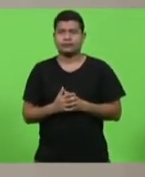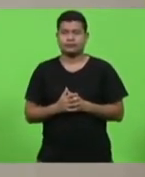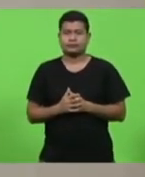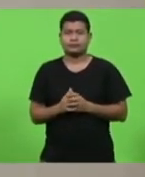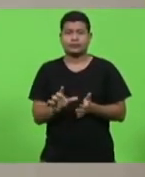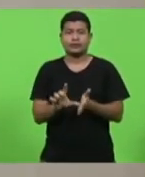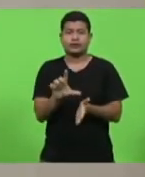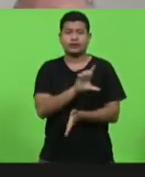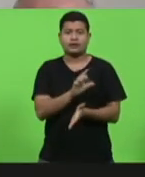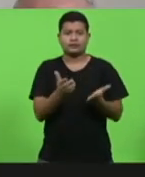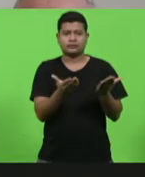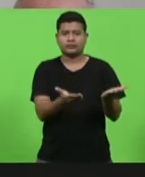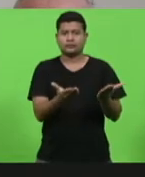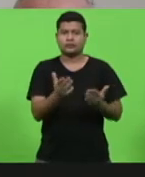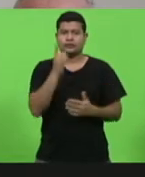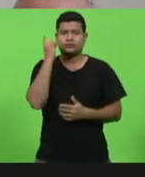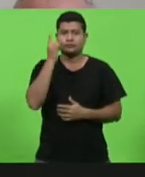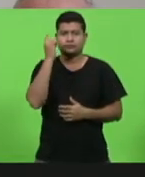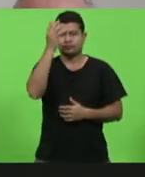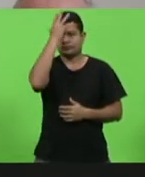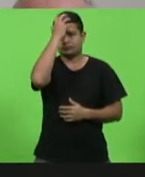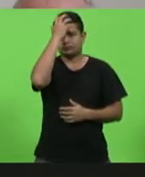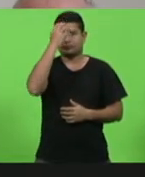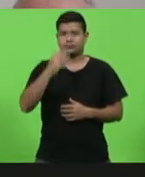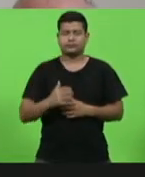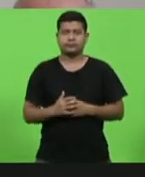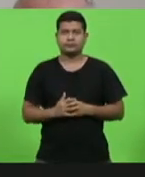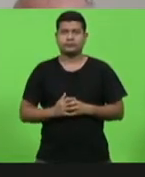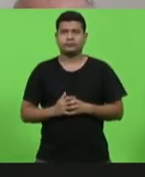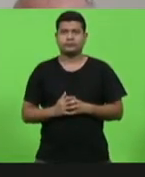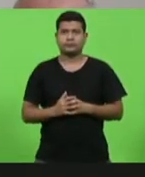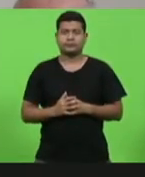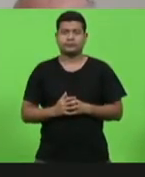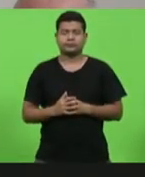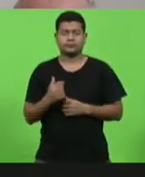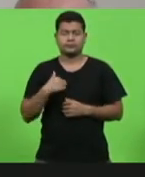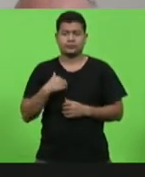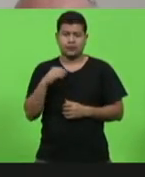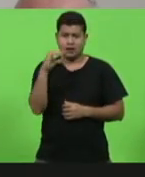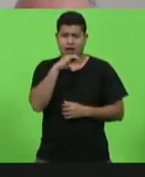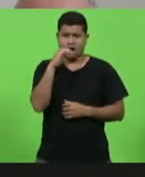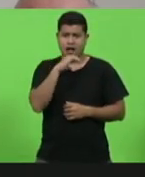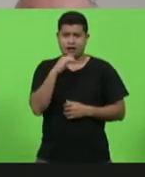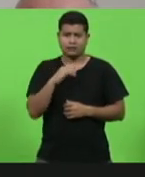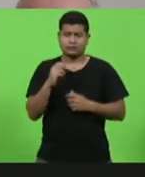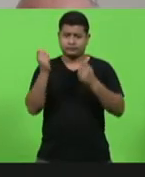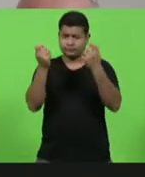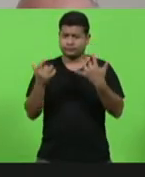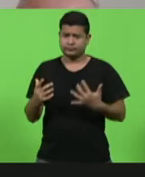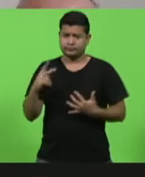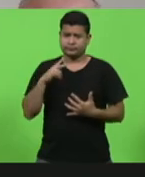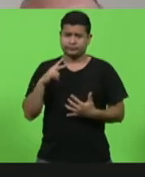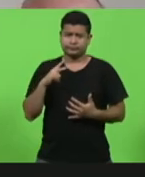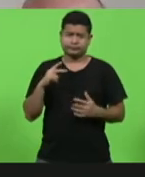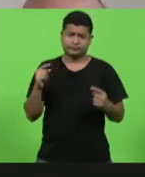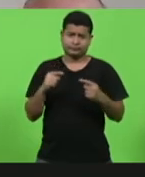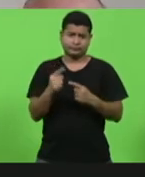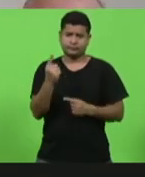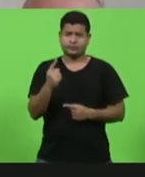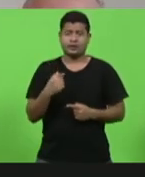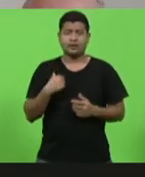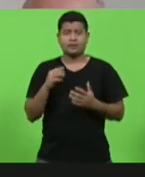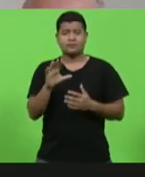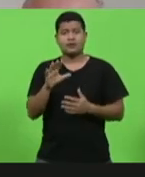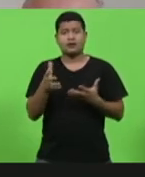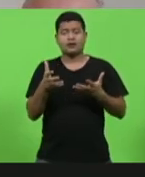ouço o deputado Ismael de Santos. Rapidamente, uma explicação pessoal, senhor presidente. Apenas registrar aqui o nosso